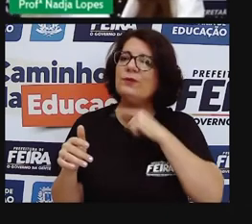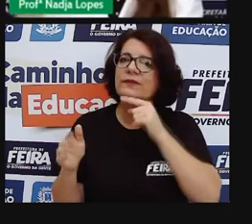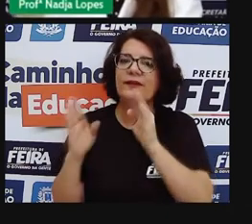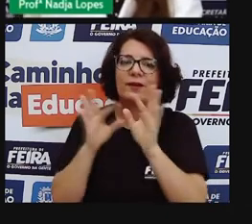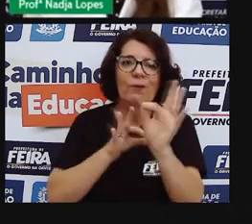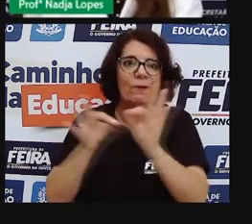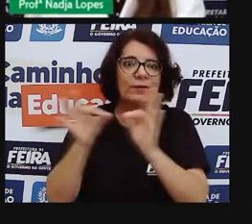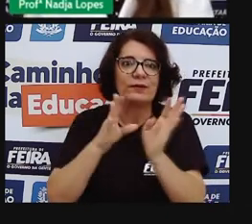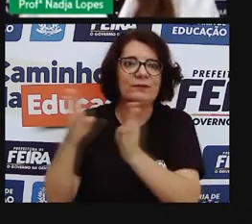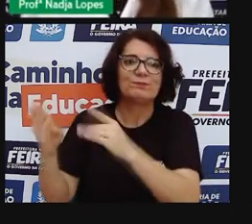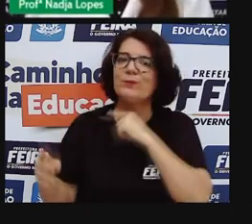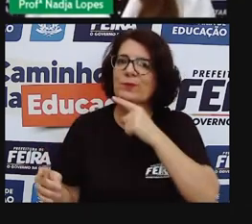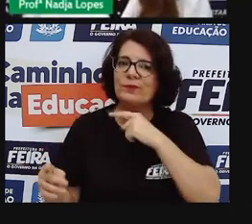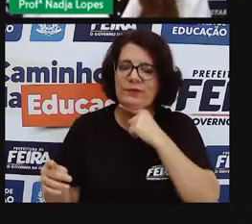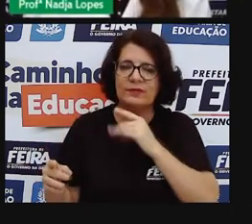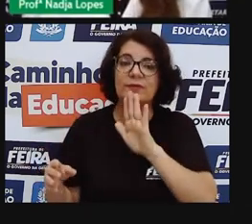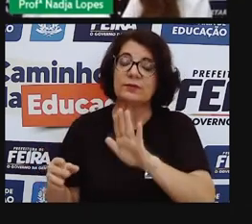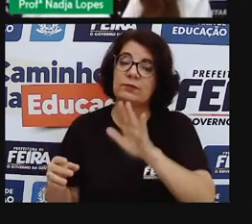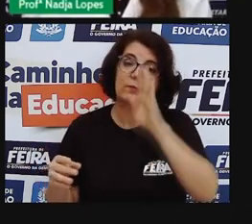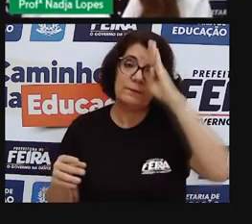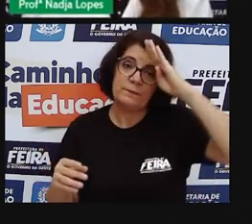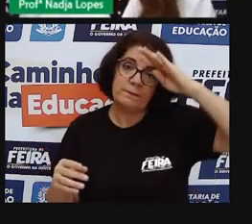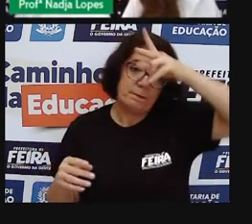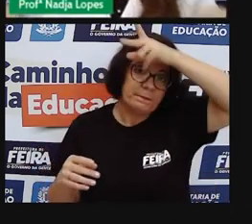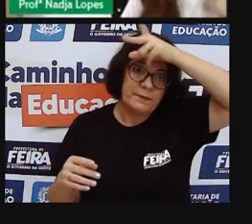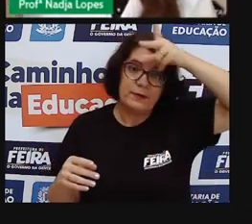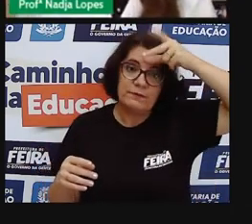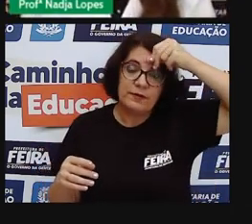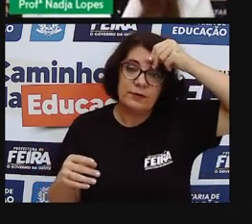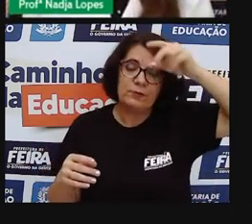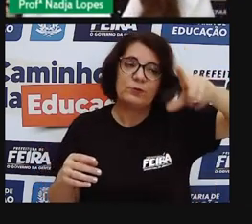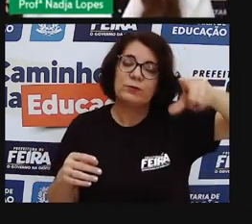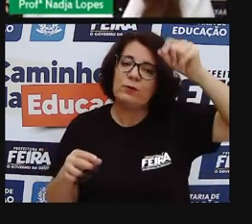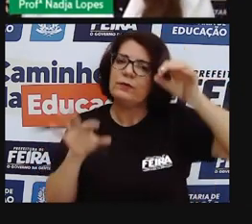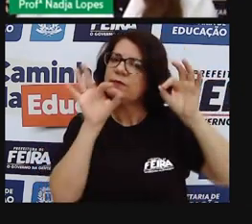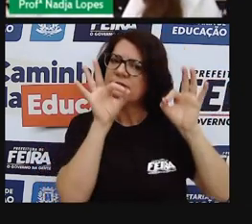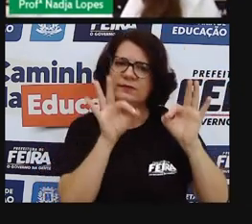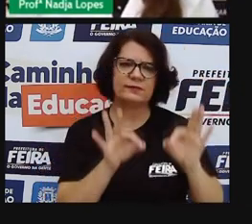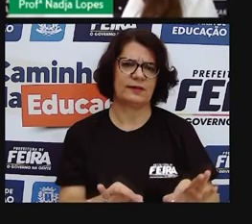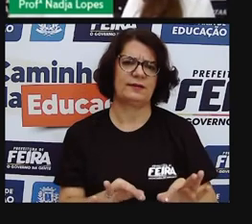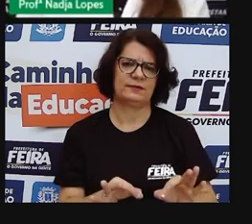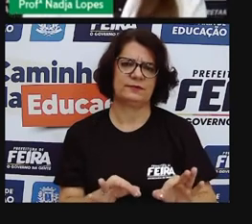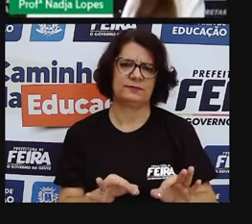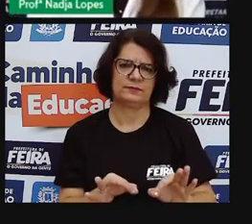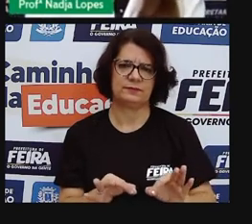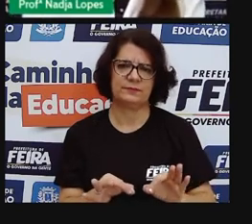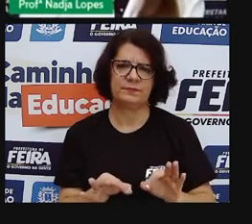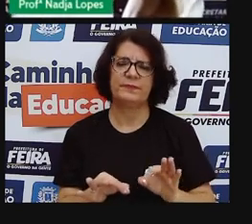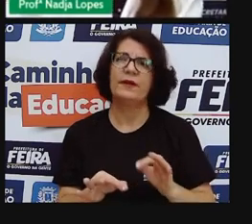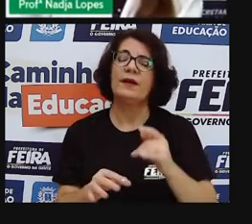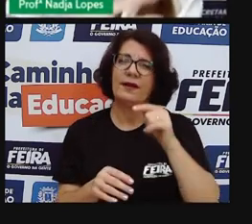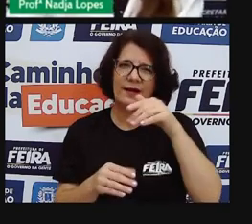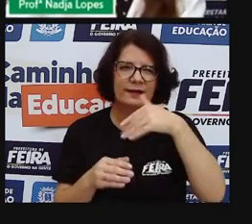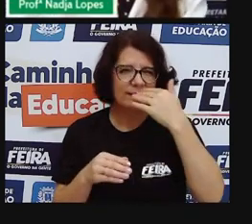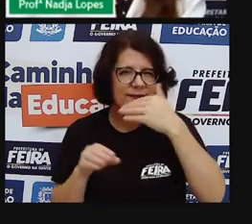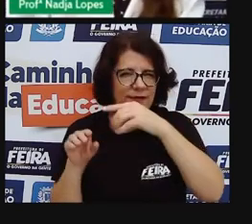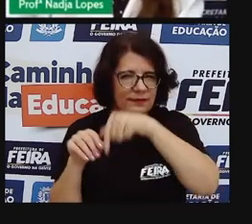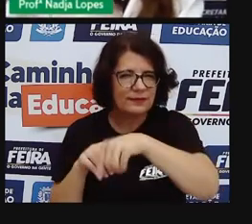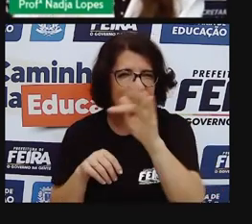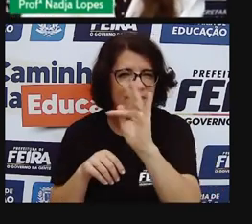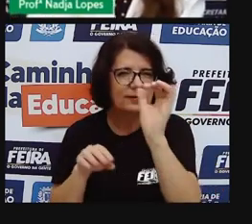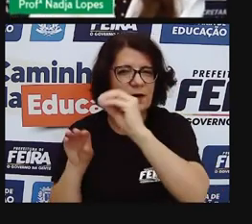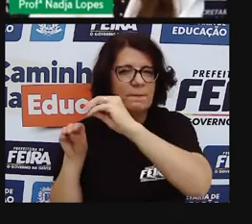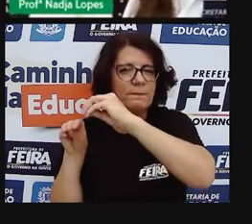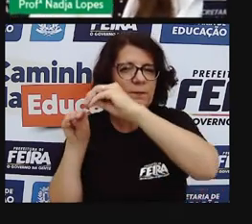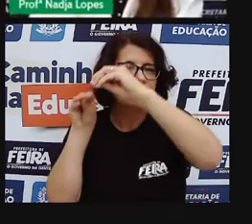criação de outros ambientes, que a gente vê que as pessoas não foram colocadas também de qualquer jeito, mas tiveram local, né, se cadastraram,